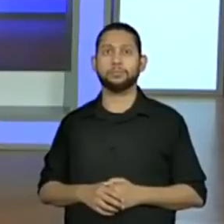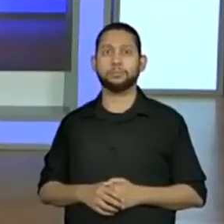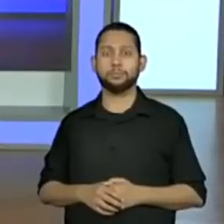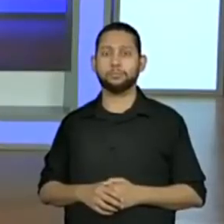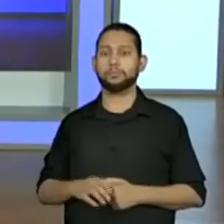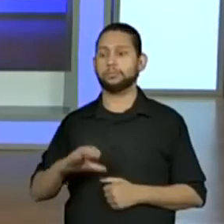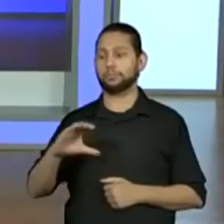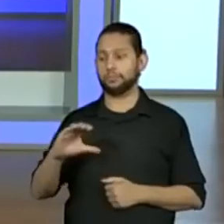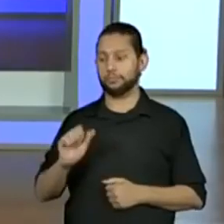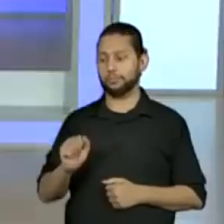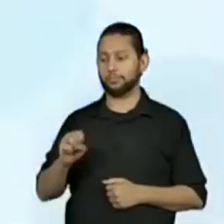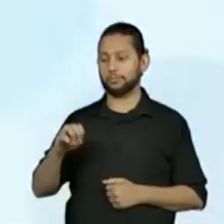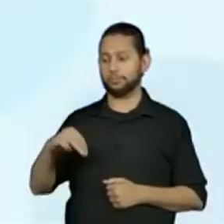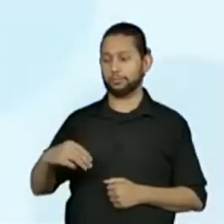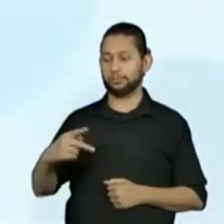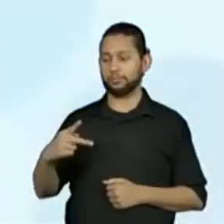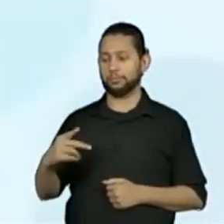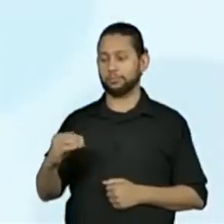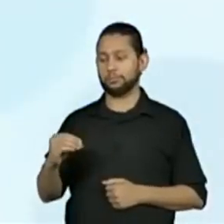e campos.